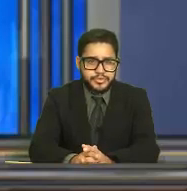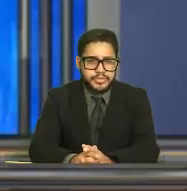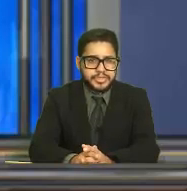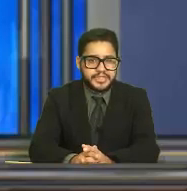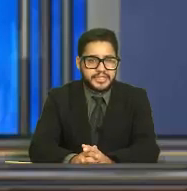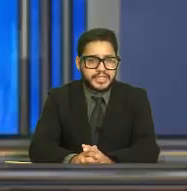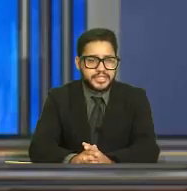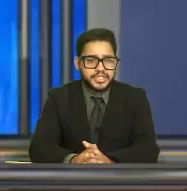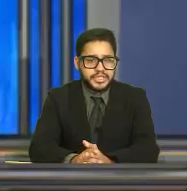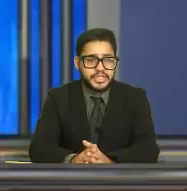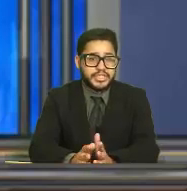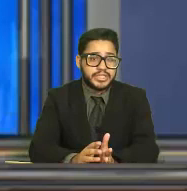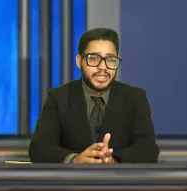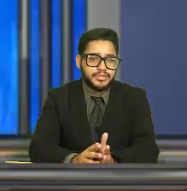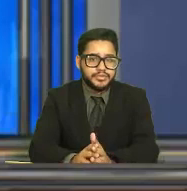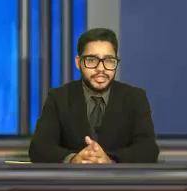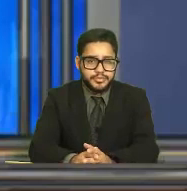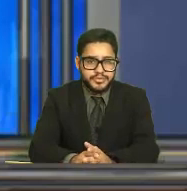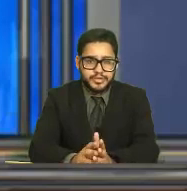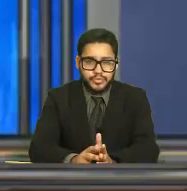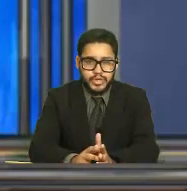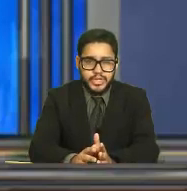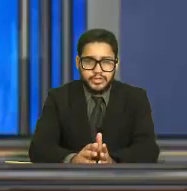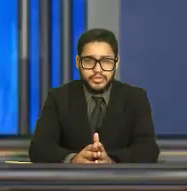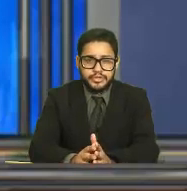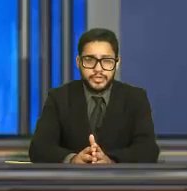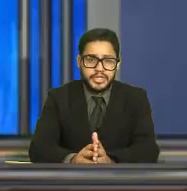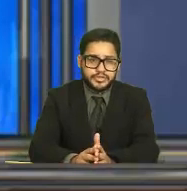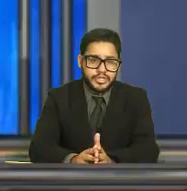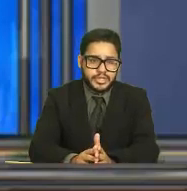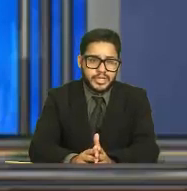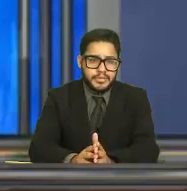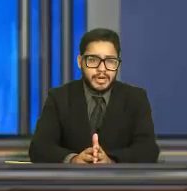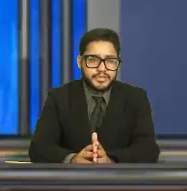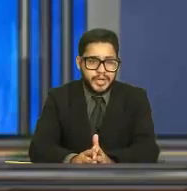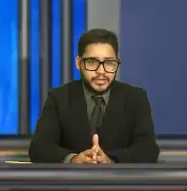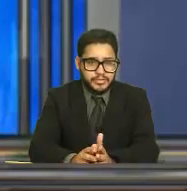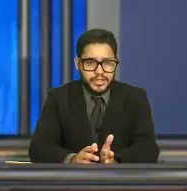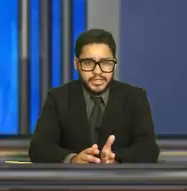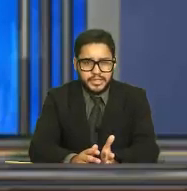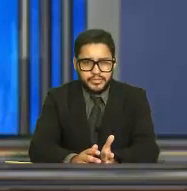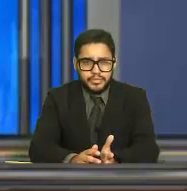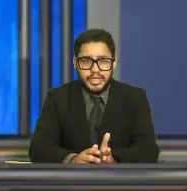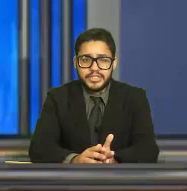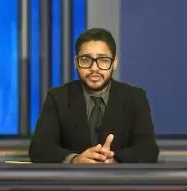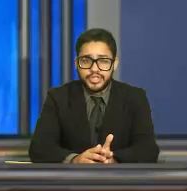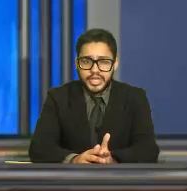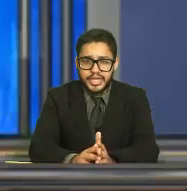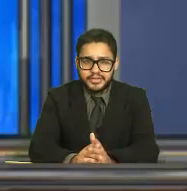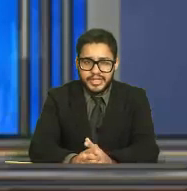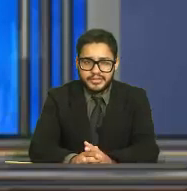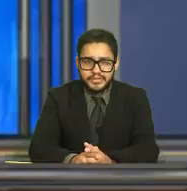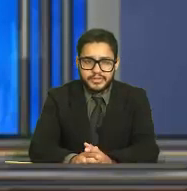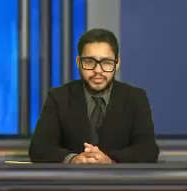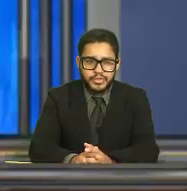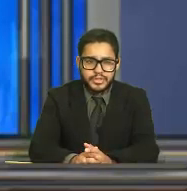parte do programa da Secretaria de Estado de Turismo Setur Turismo RJ Mais perto Tendo edições já